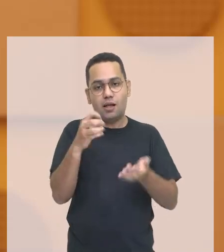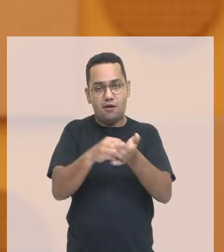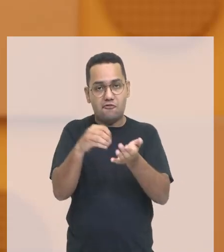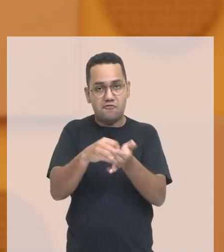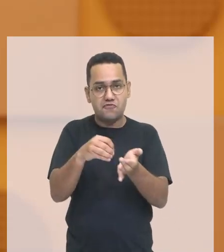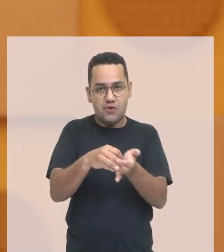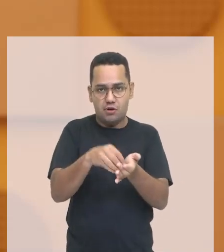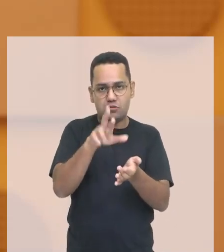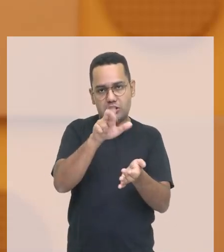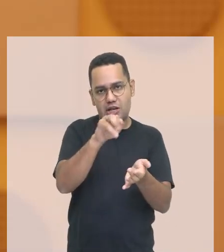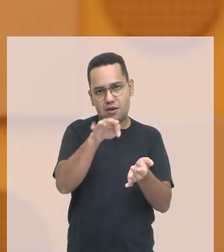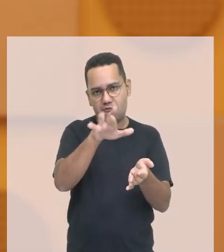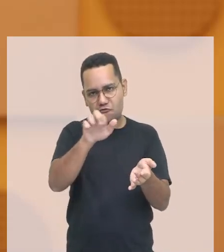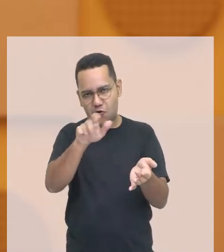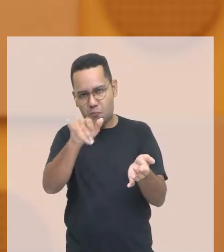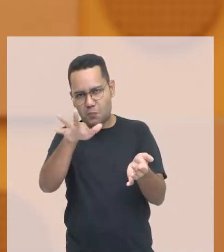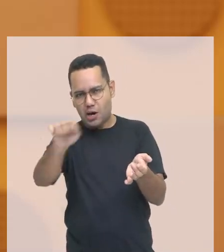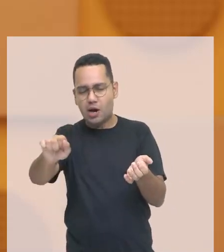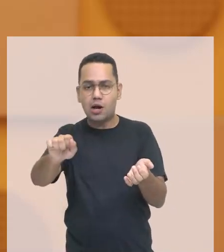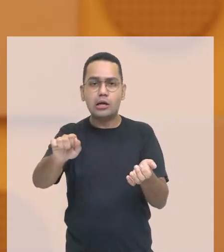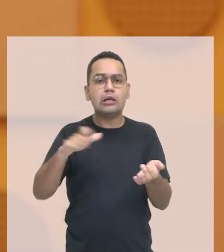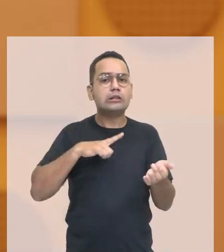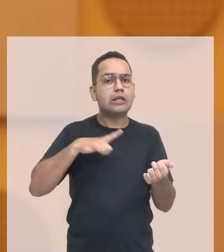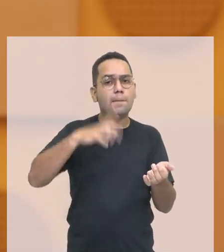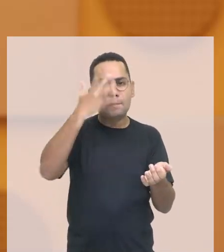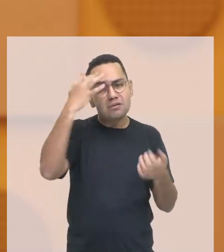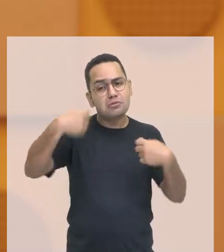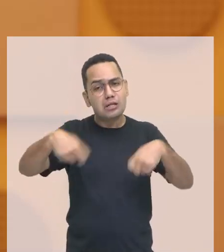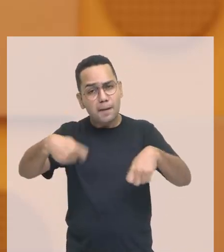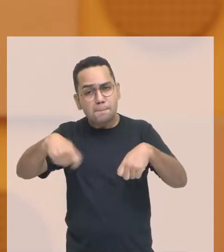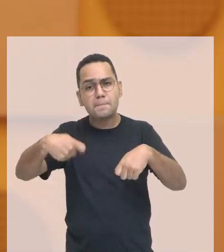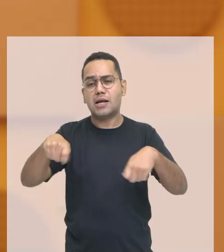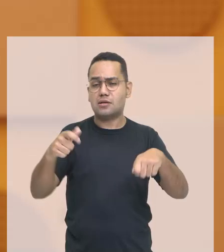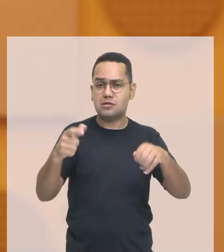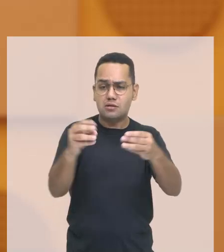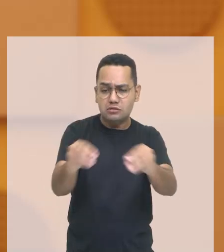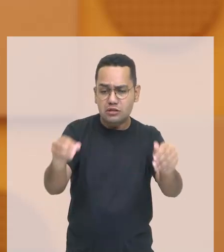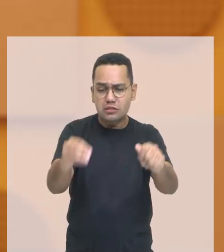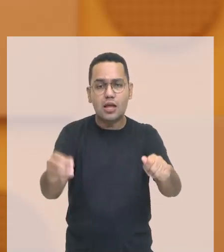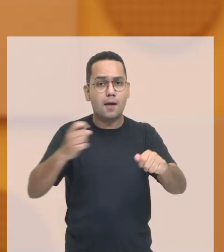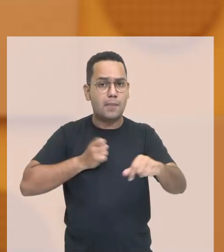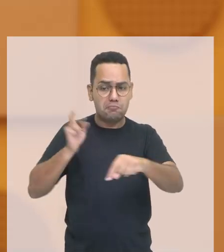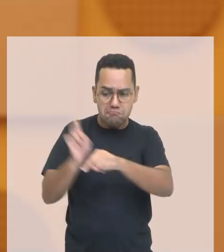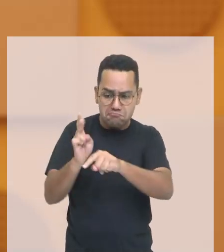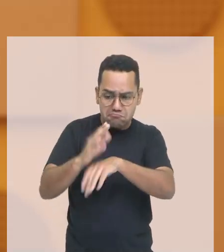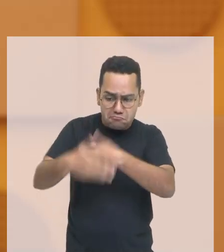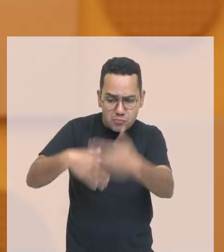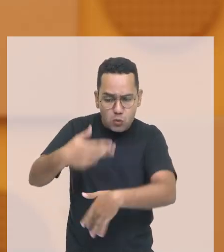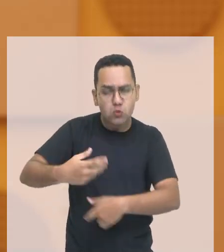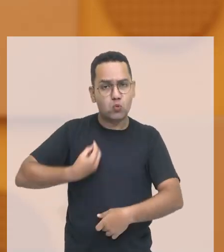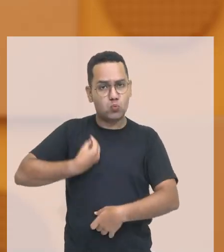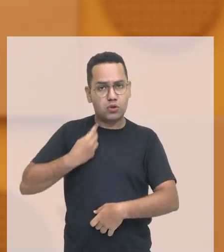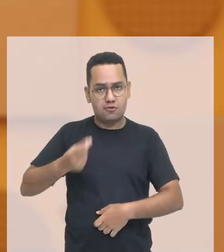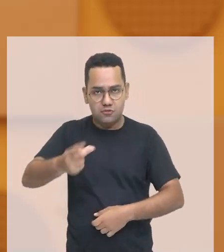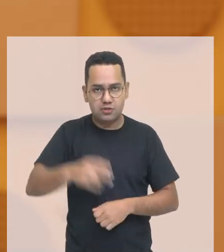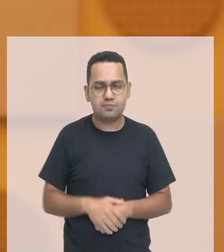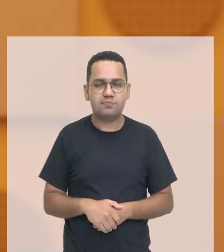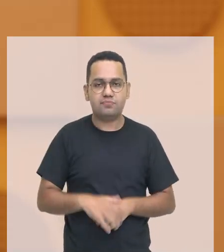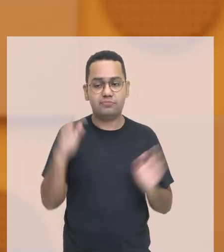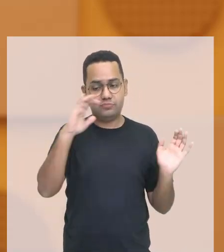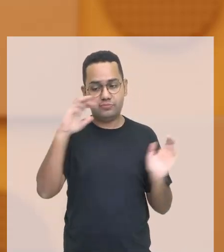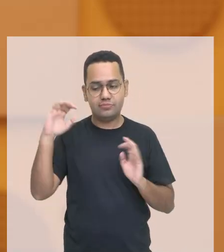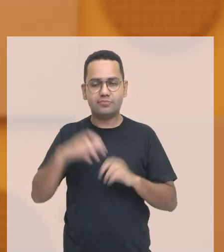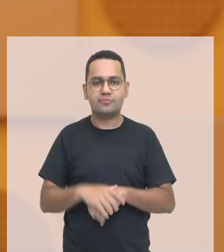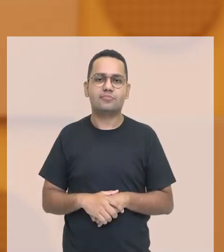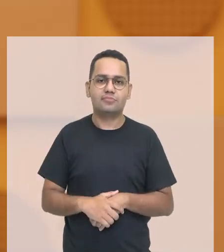pessoas que necessitam de terra para sua sobrevivência para sua subsistência beleza galera eu quero